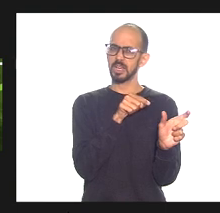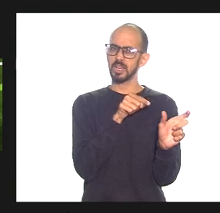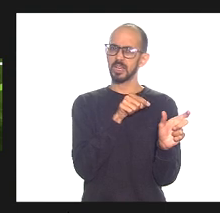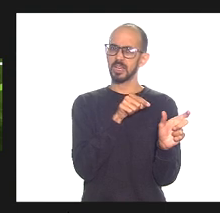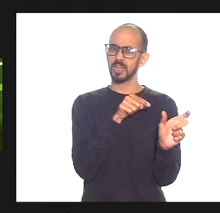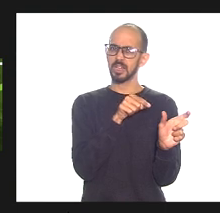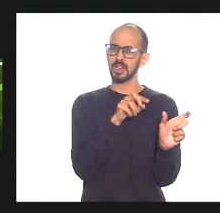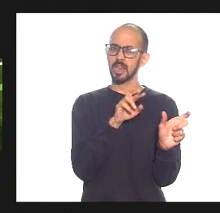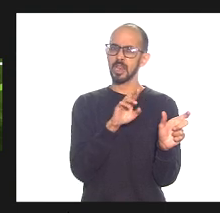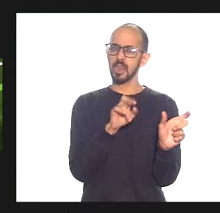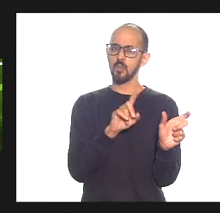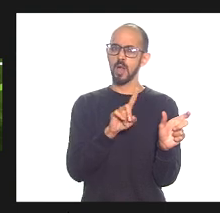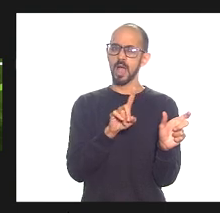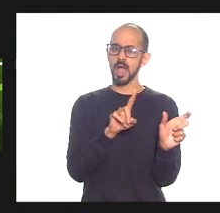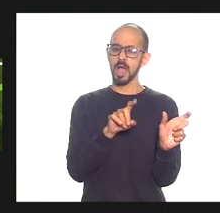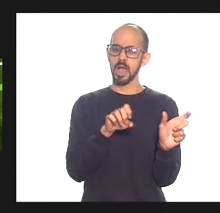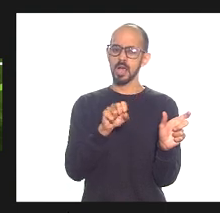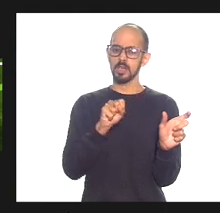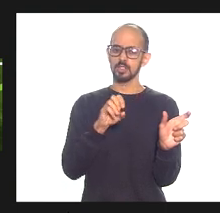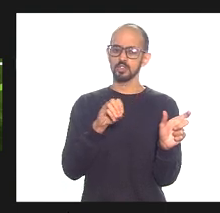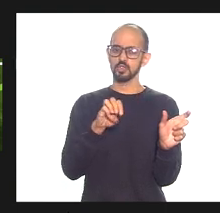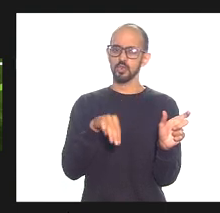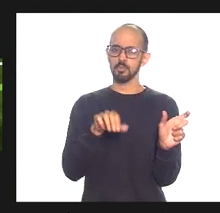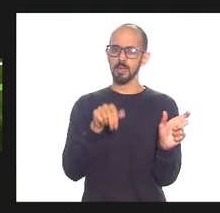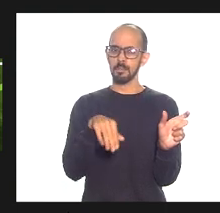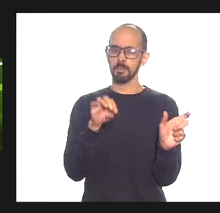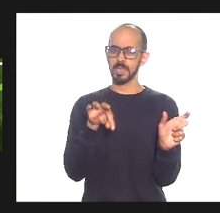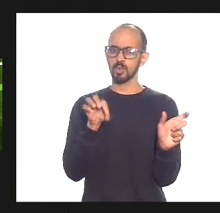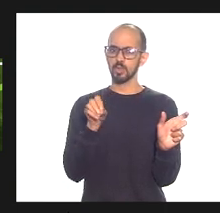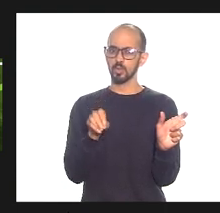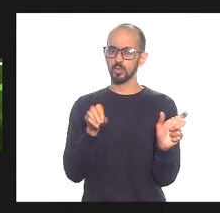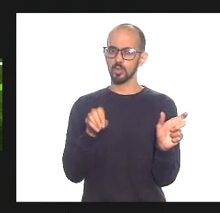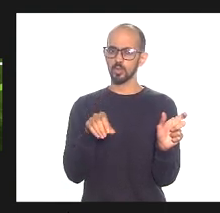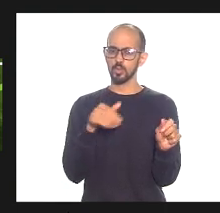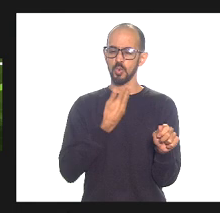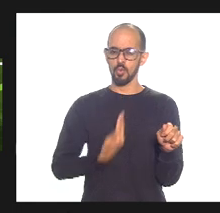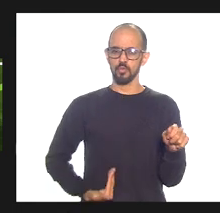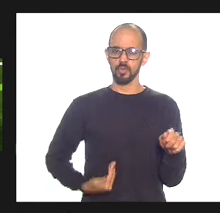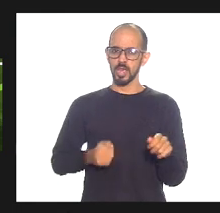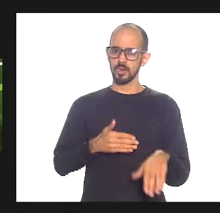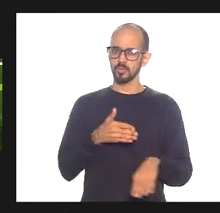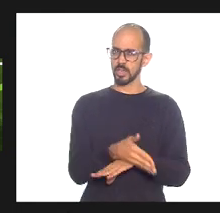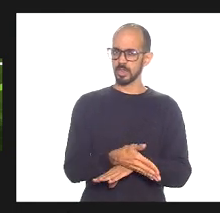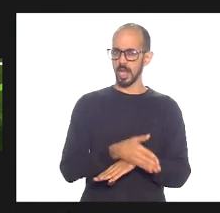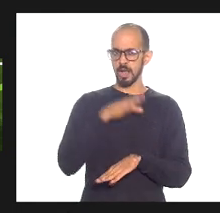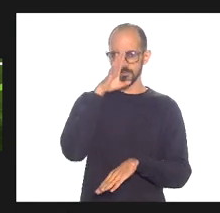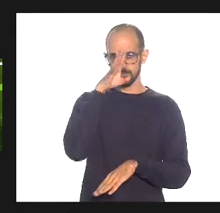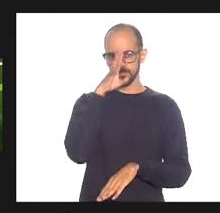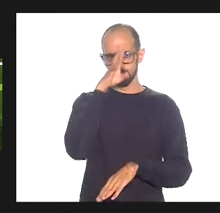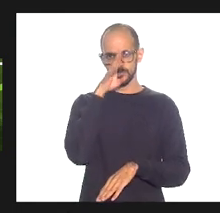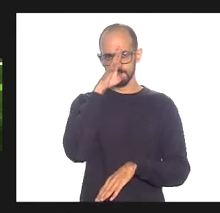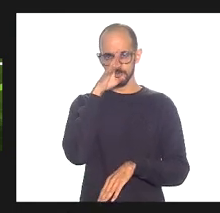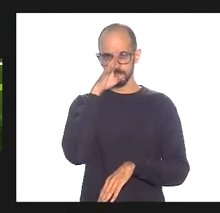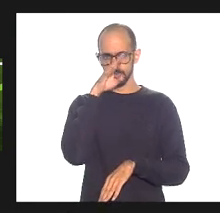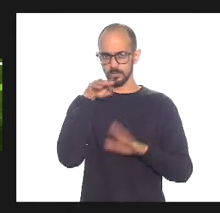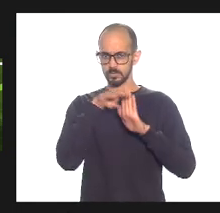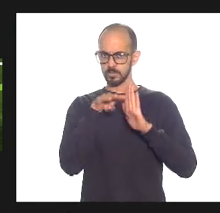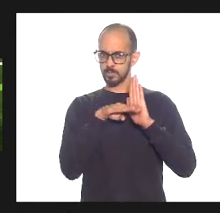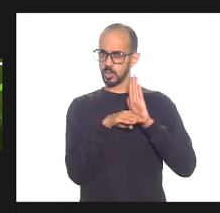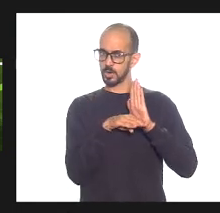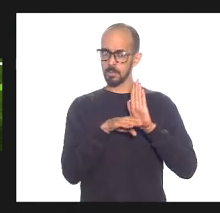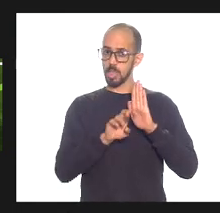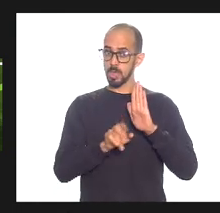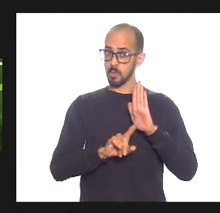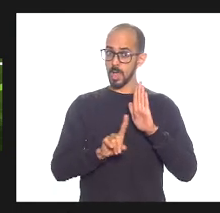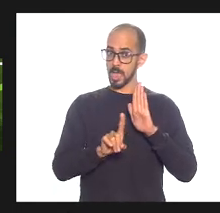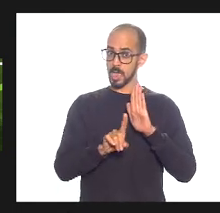há assodamento no governo no sentido de entrar de qualquer maneira do regime da dívida não é porque se não o Rio de